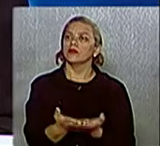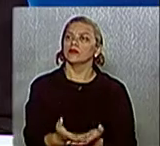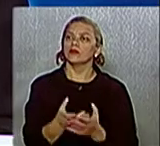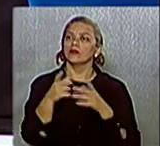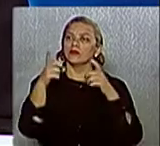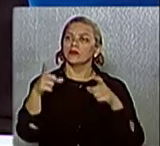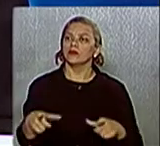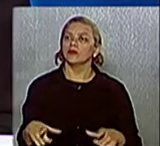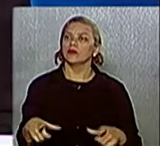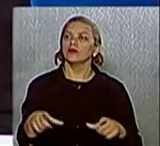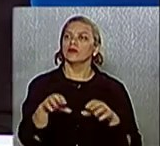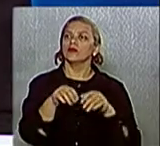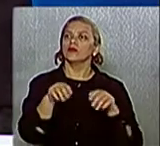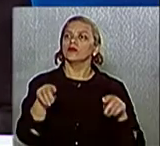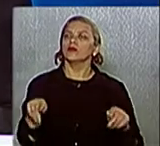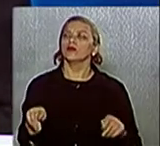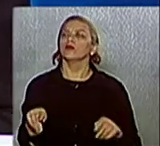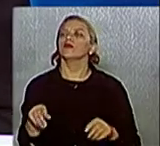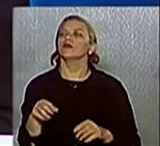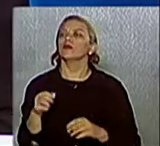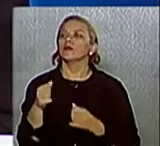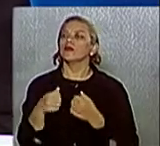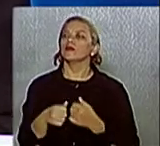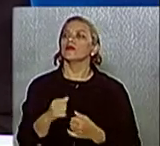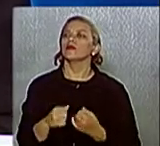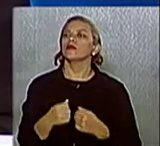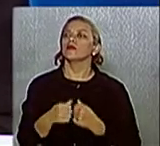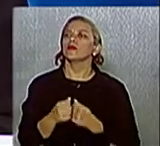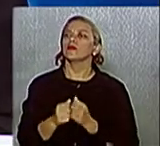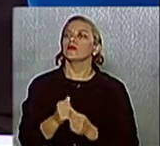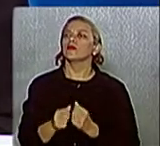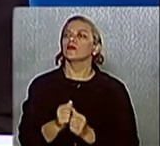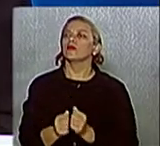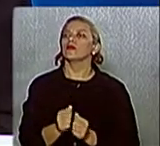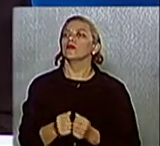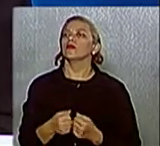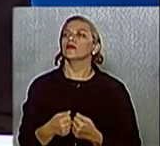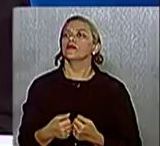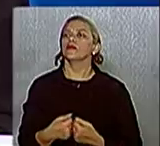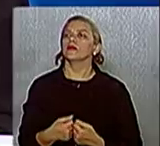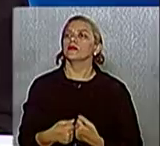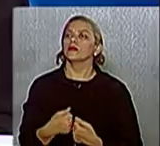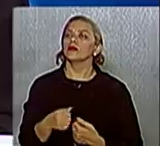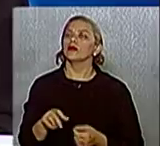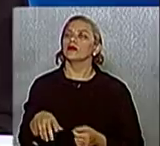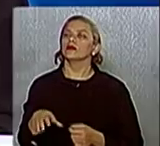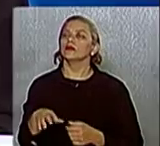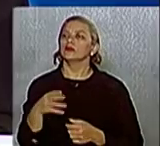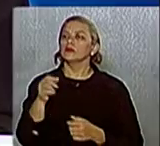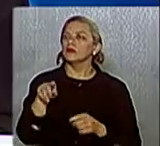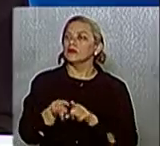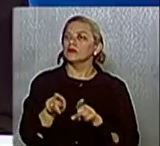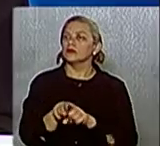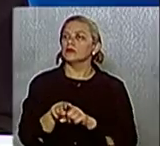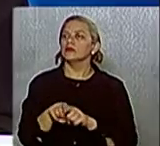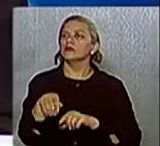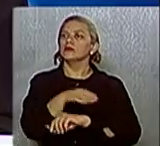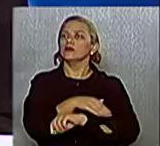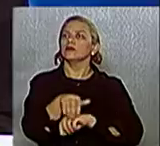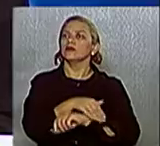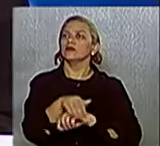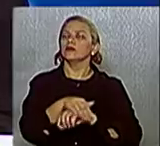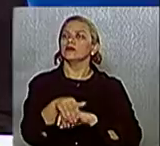arroz, a Copa Valpa e tenham participado, aí sim, do crescimento da zona rural. A estrada rural, nós temos 500 quilômetros em